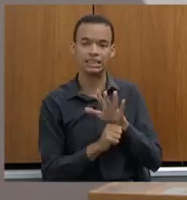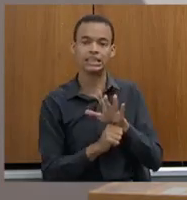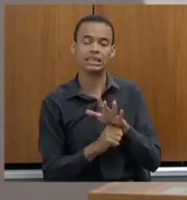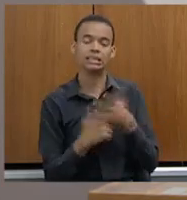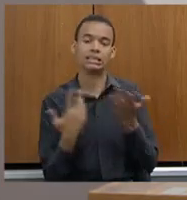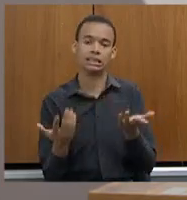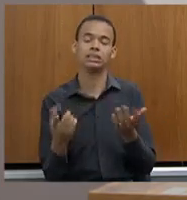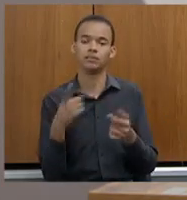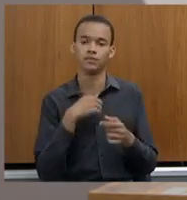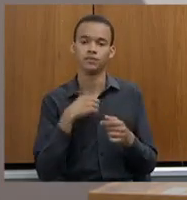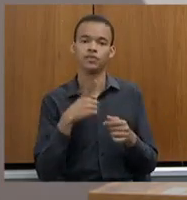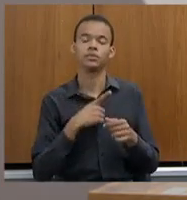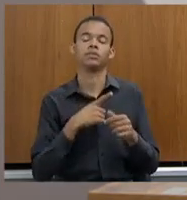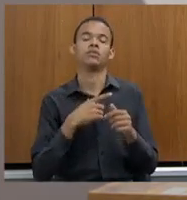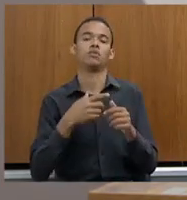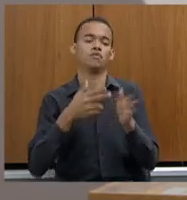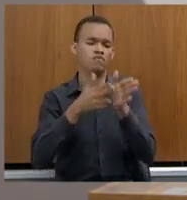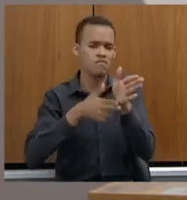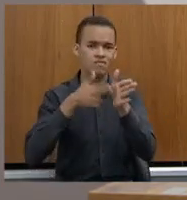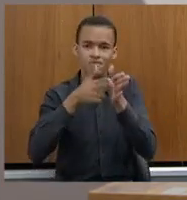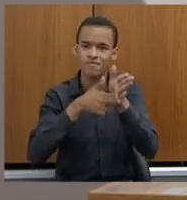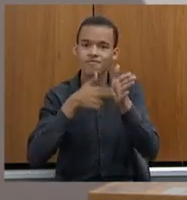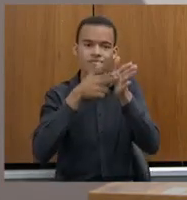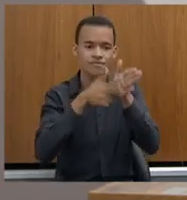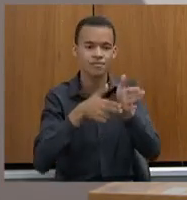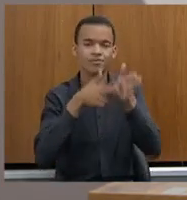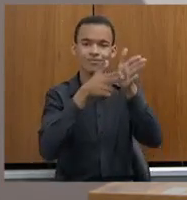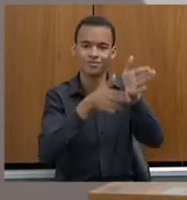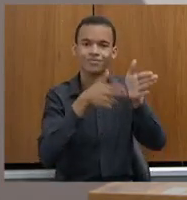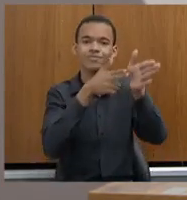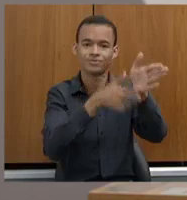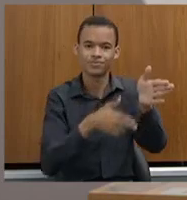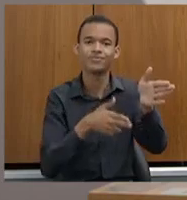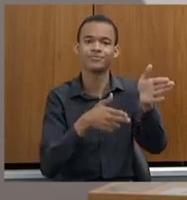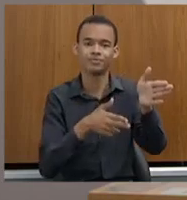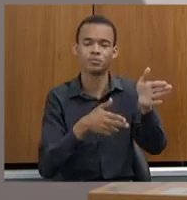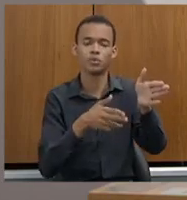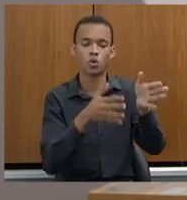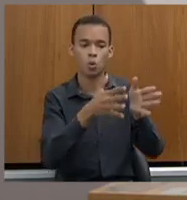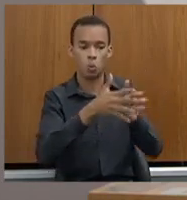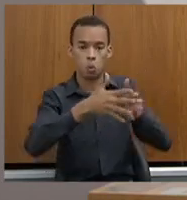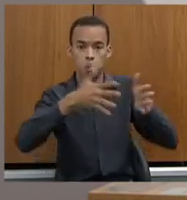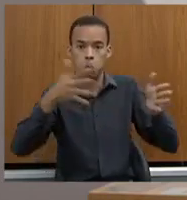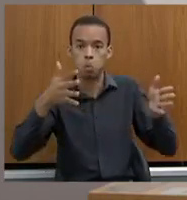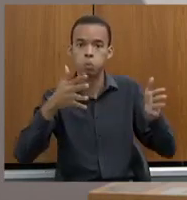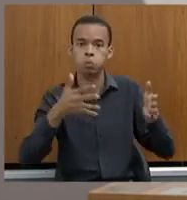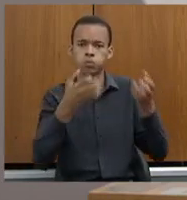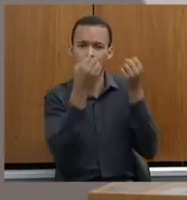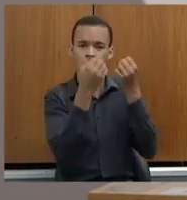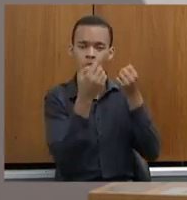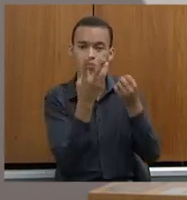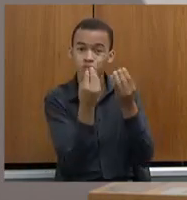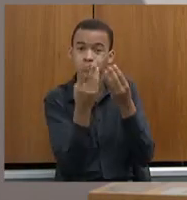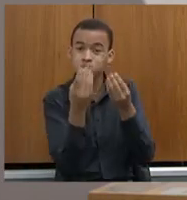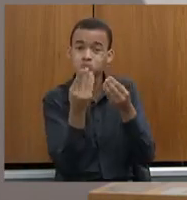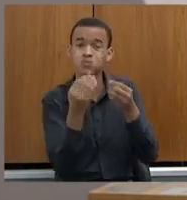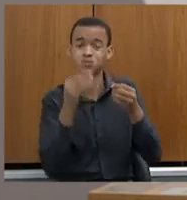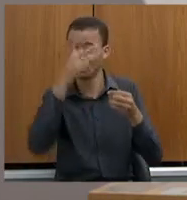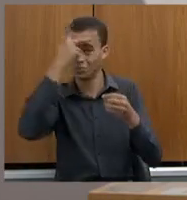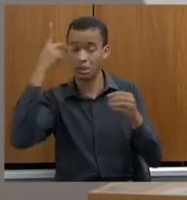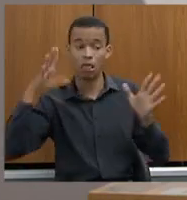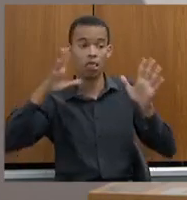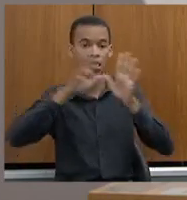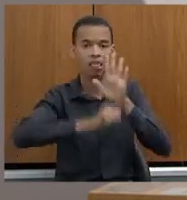ferro guza sendo furtados na região metropolitana de Belo Horizonte, na região do Vista Alegre, ali,